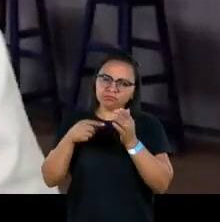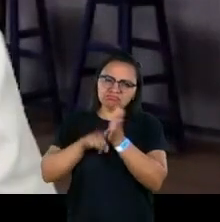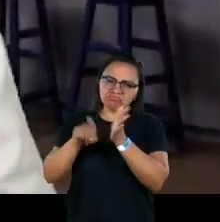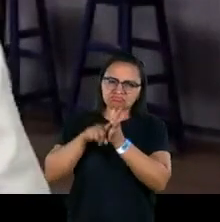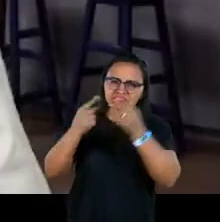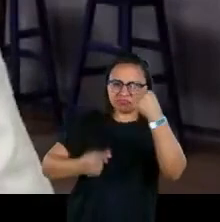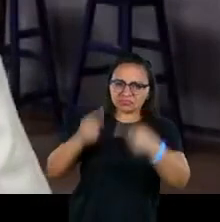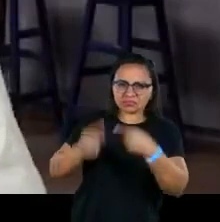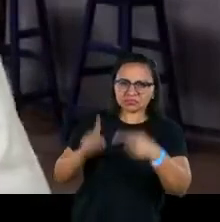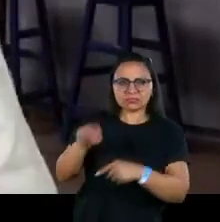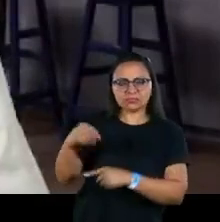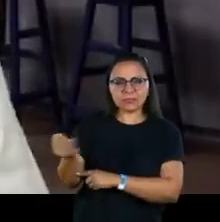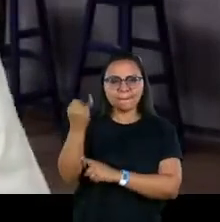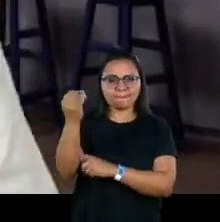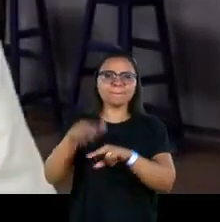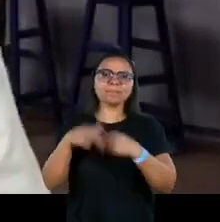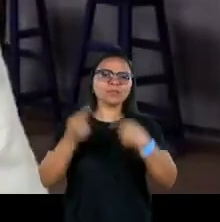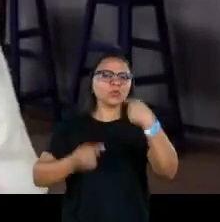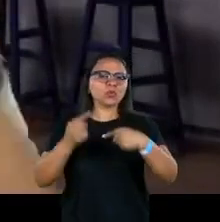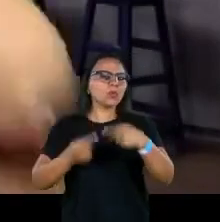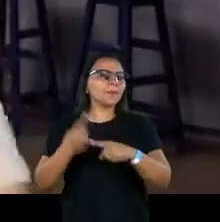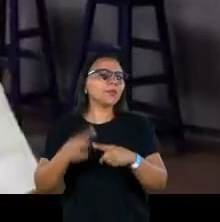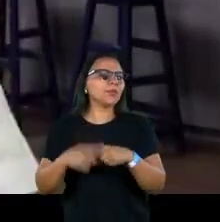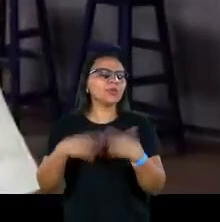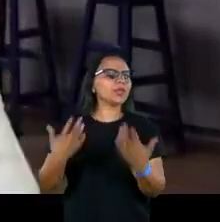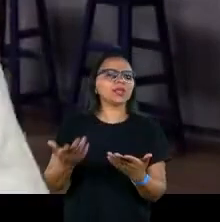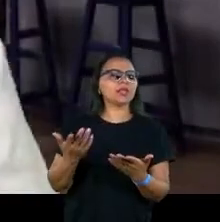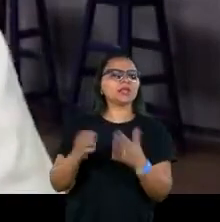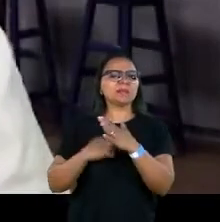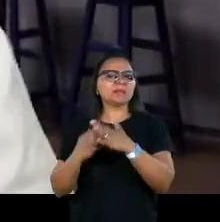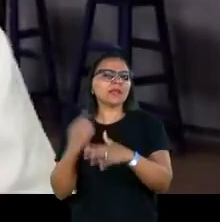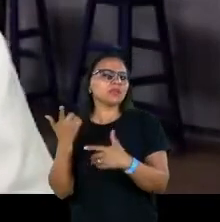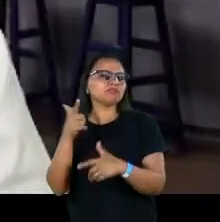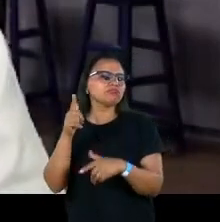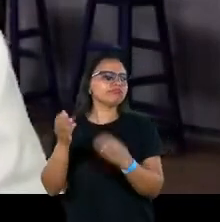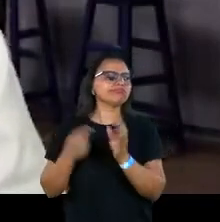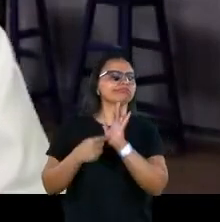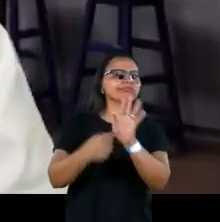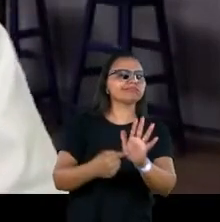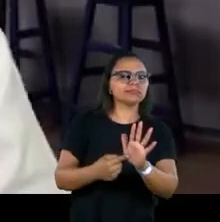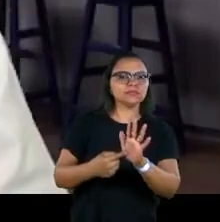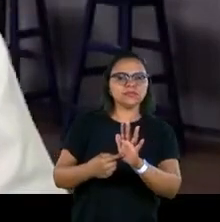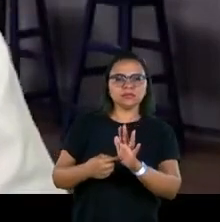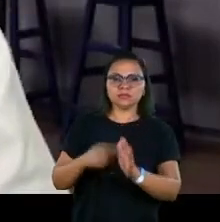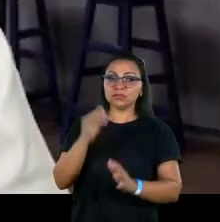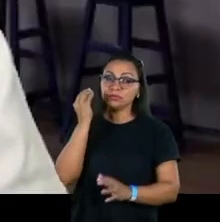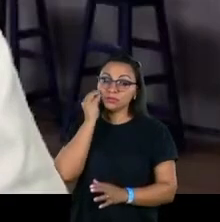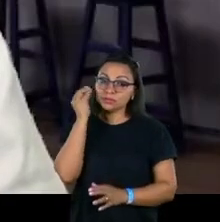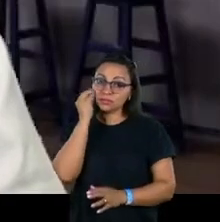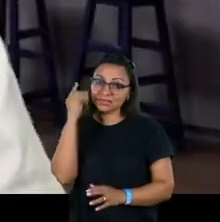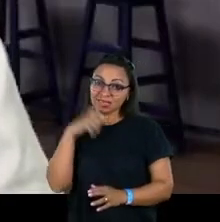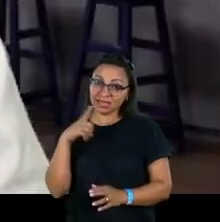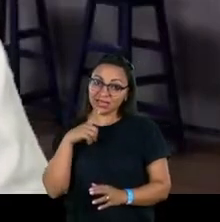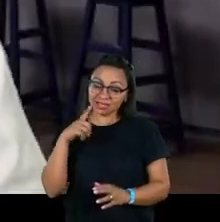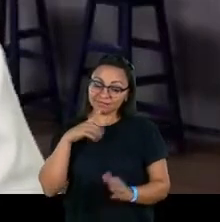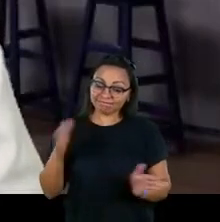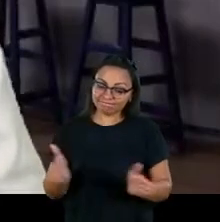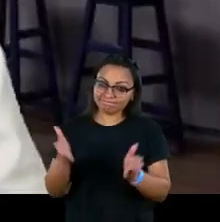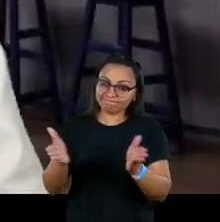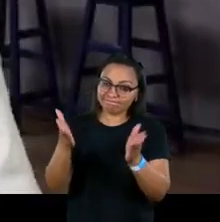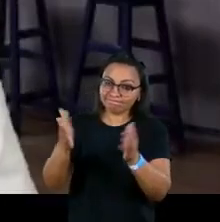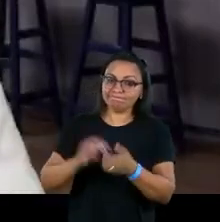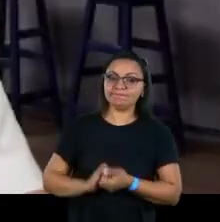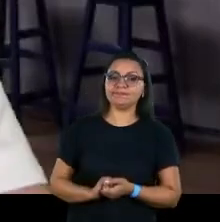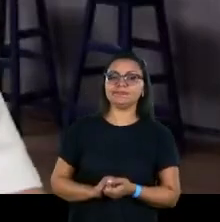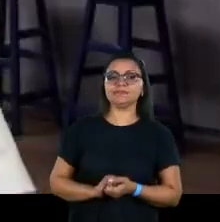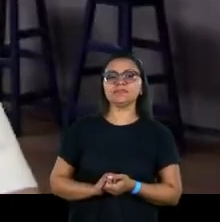eu acho que é muito importante, né? Por a gente não está aqui discutindo? Por as entidades não estão trazendo? A gente tem tentado fazer isso, viu, Luciene? Pelo